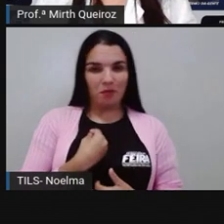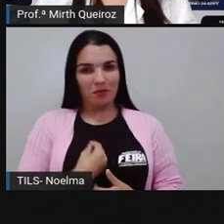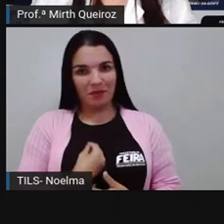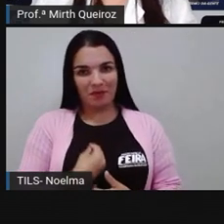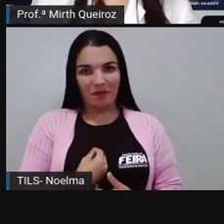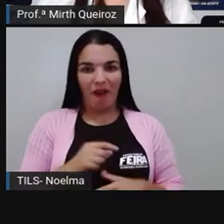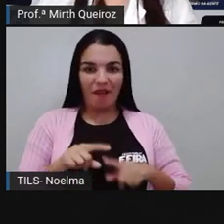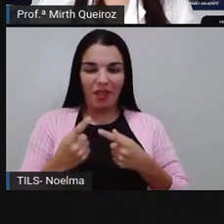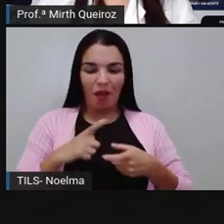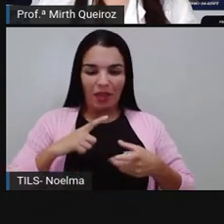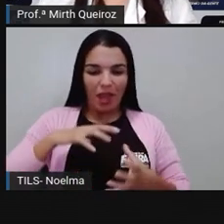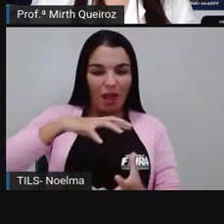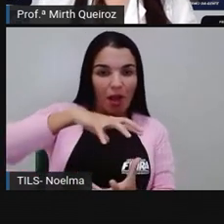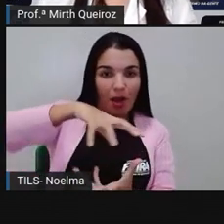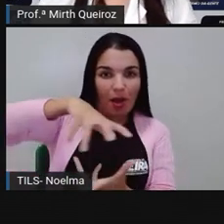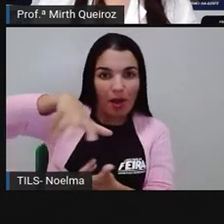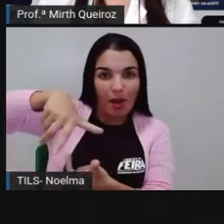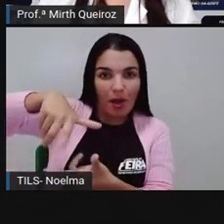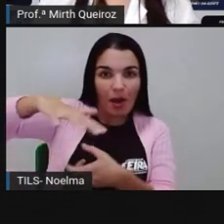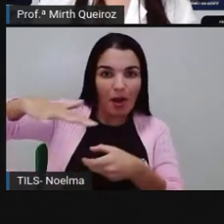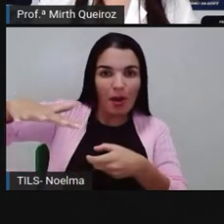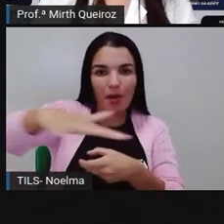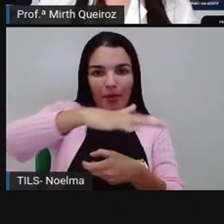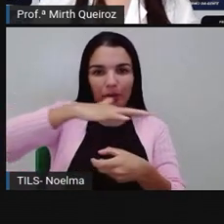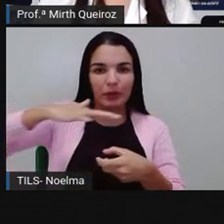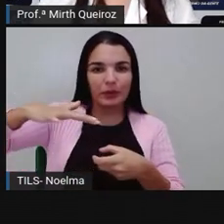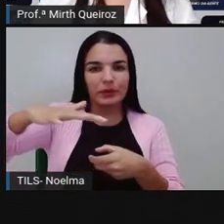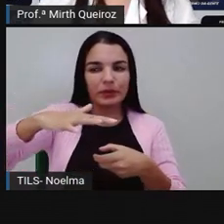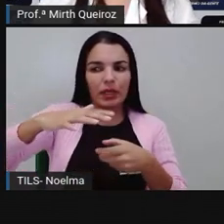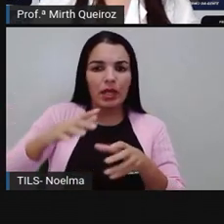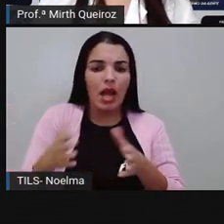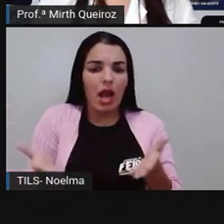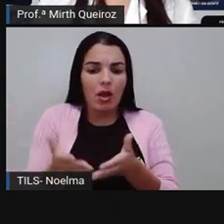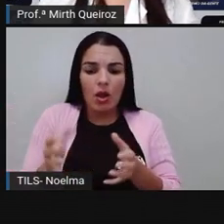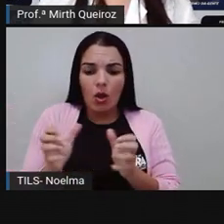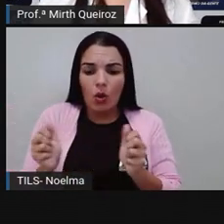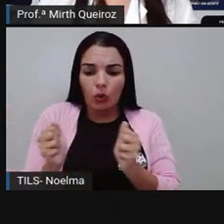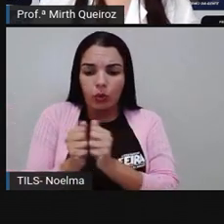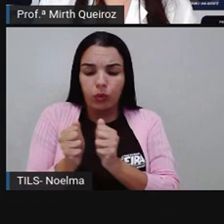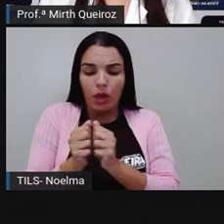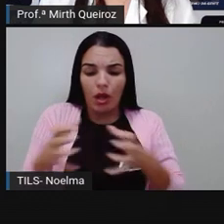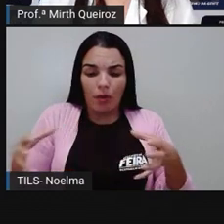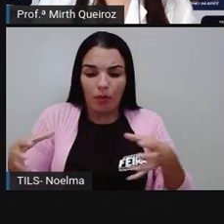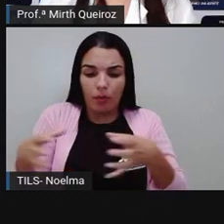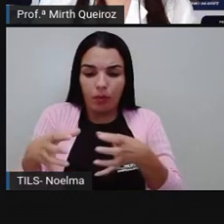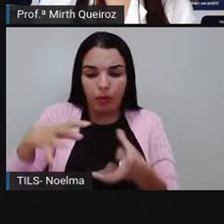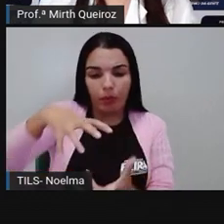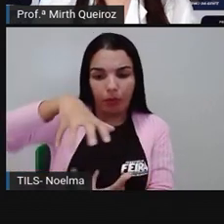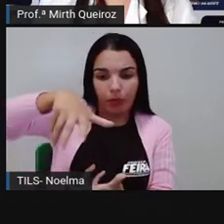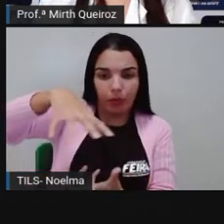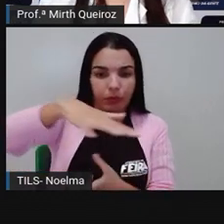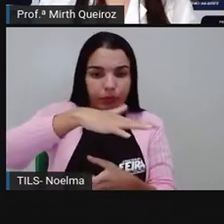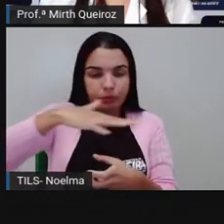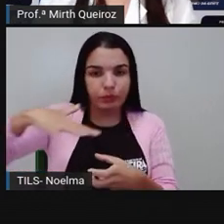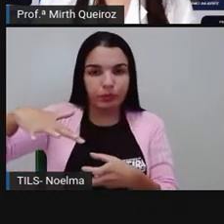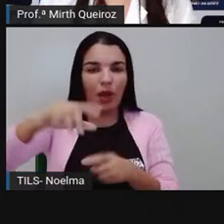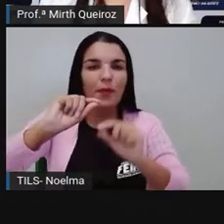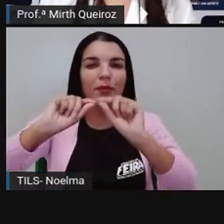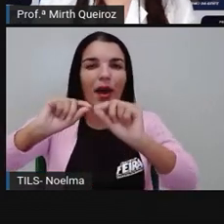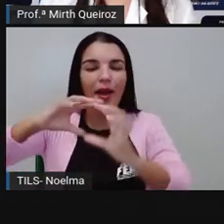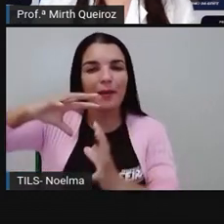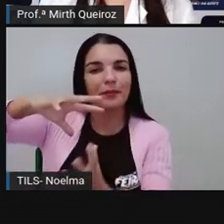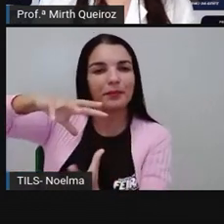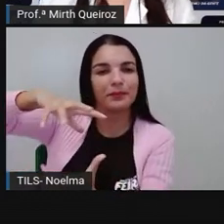Aí nós temos um ecossistema. E o conjunto de ecossistemas vão formar a biosfera. O que é